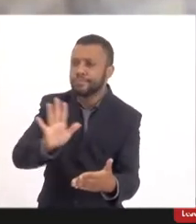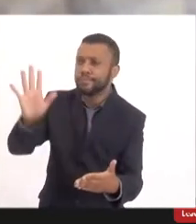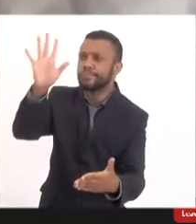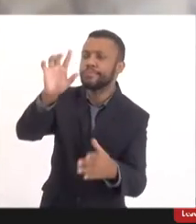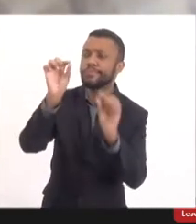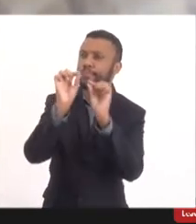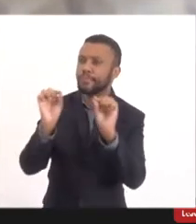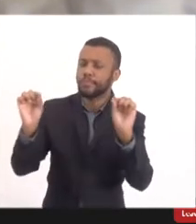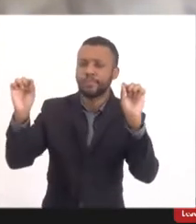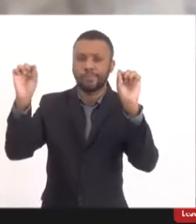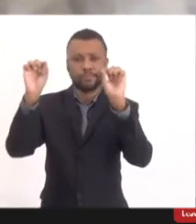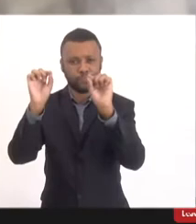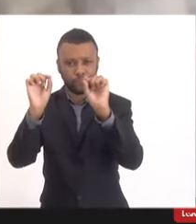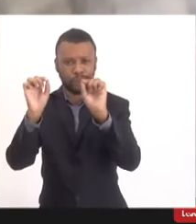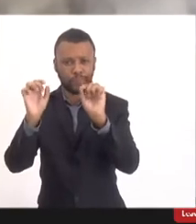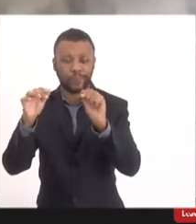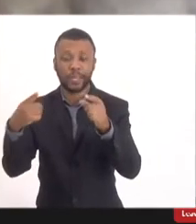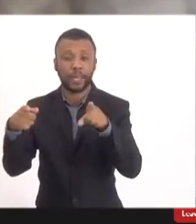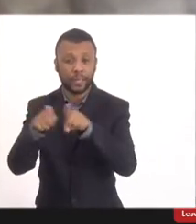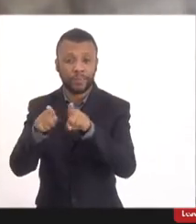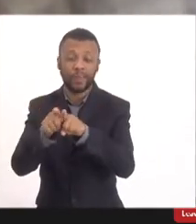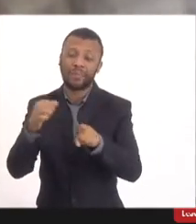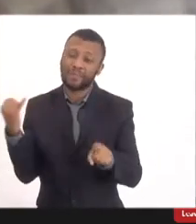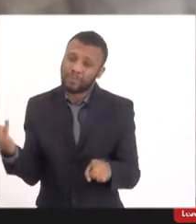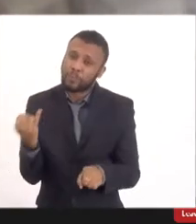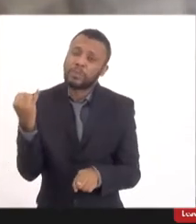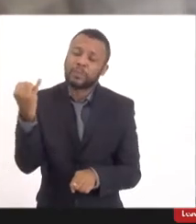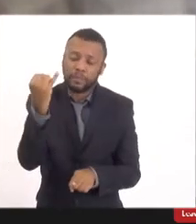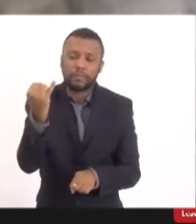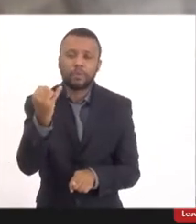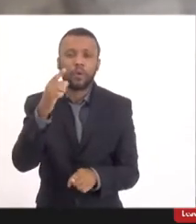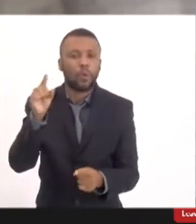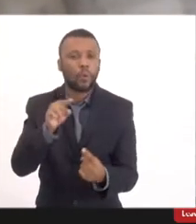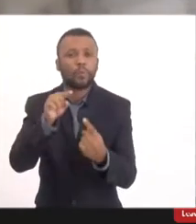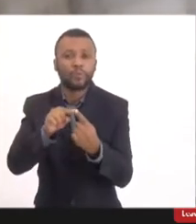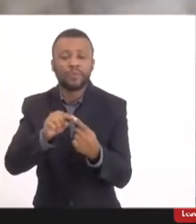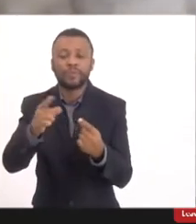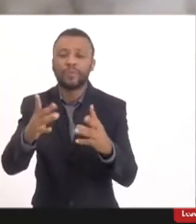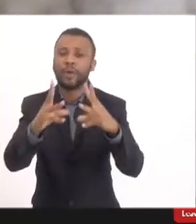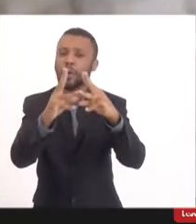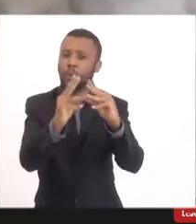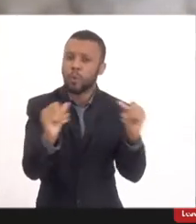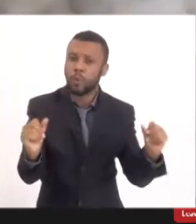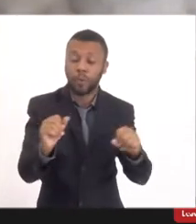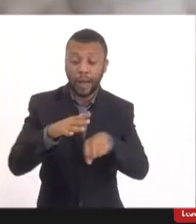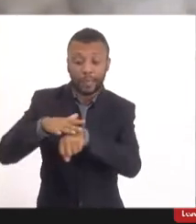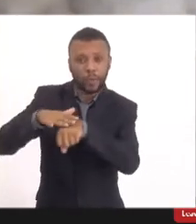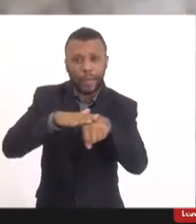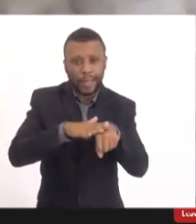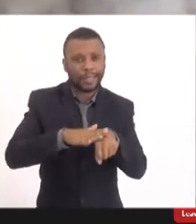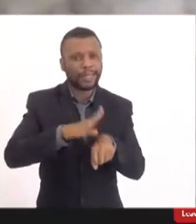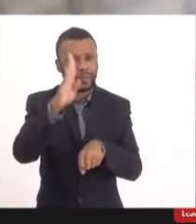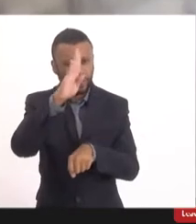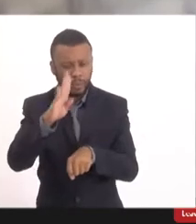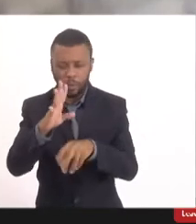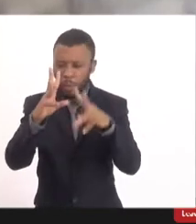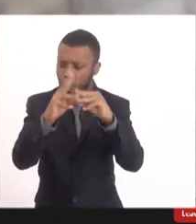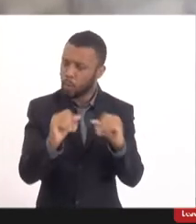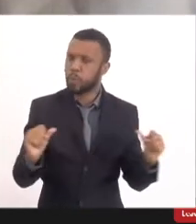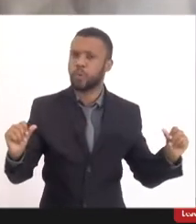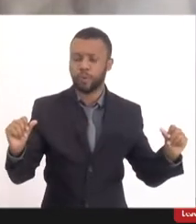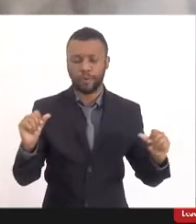e que foram fundamentais para a erradicação de muitas doenças no país. Importante deixar esse destaque que a imunização,